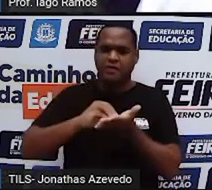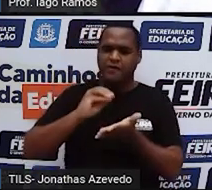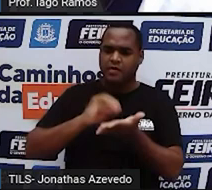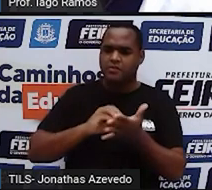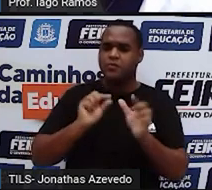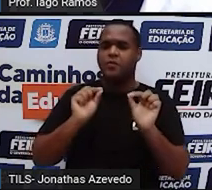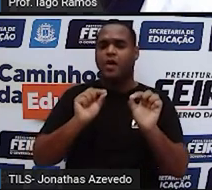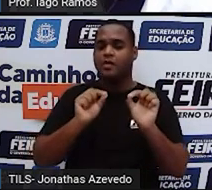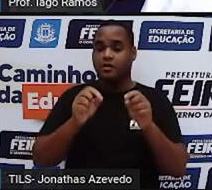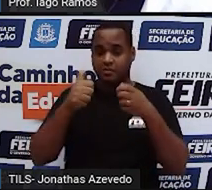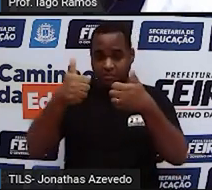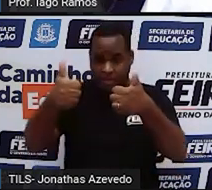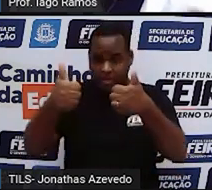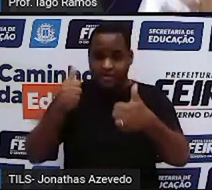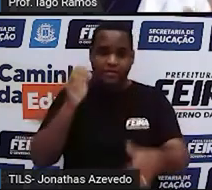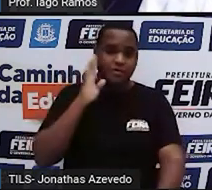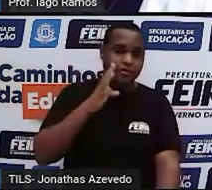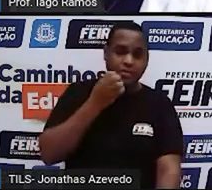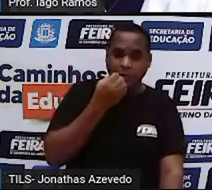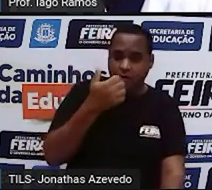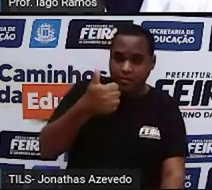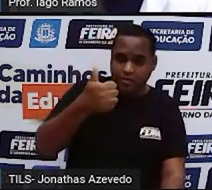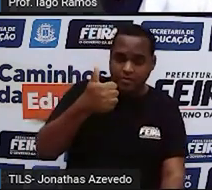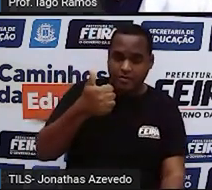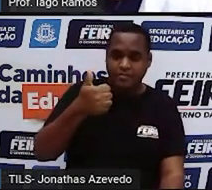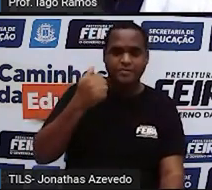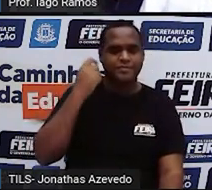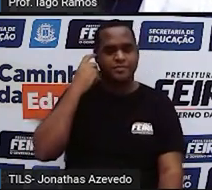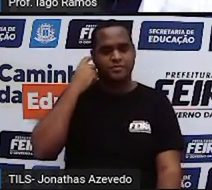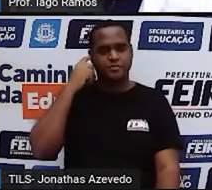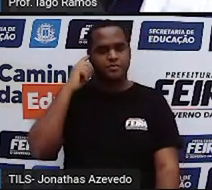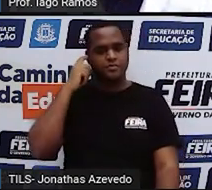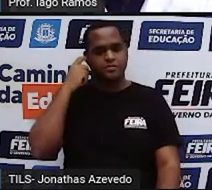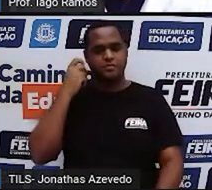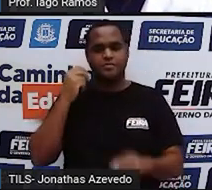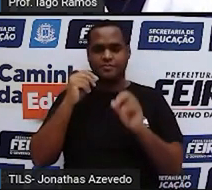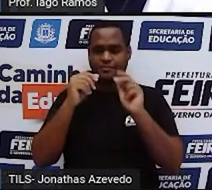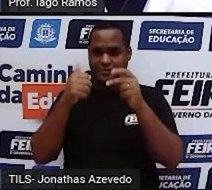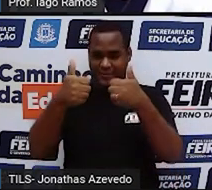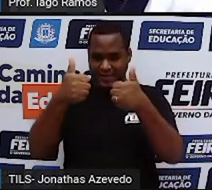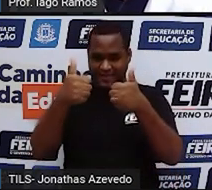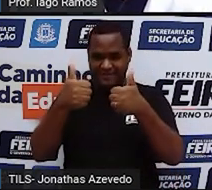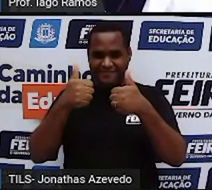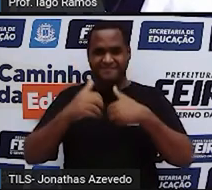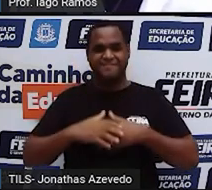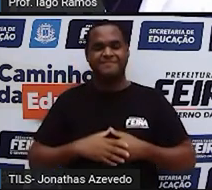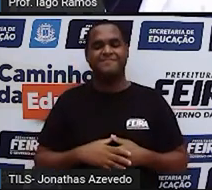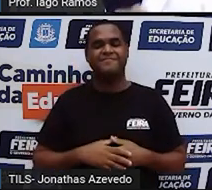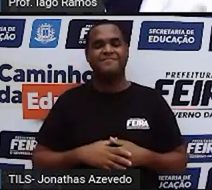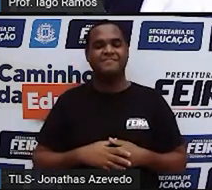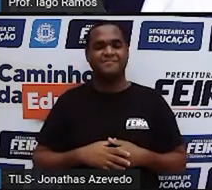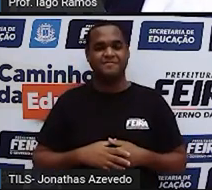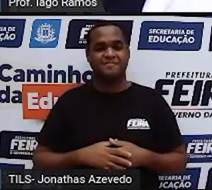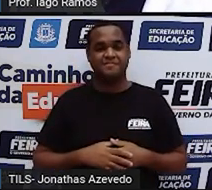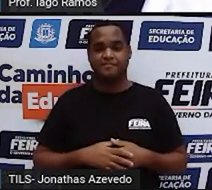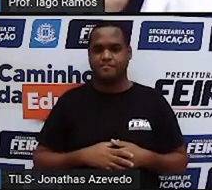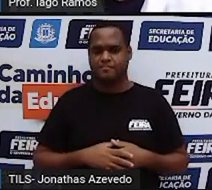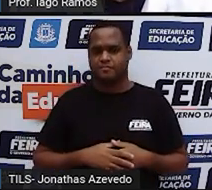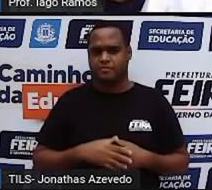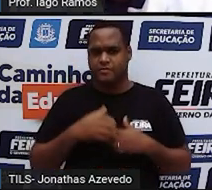Beleza? Bacana? Bom, então, é isso aí, né? E aí,